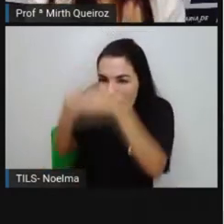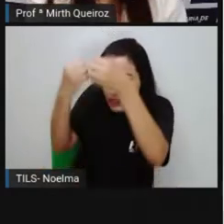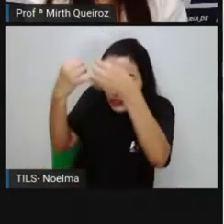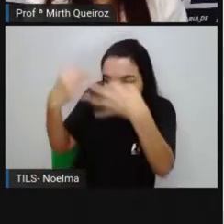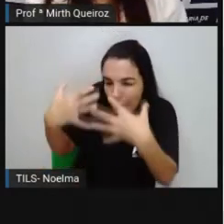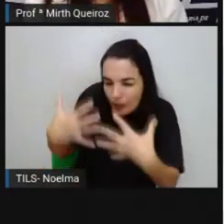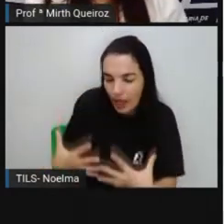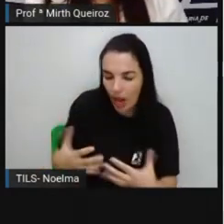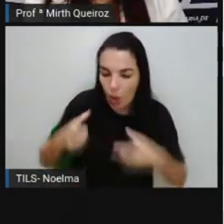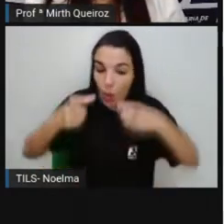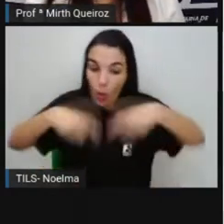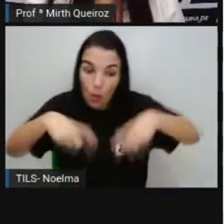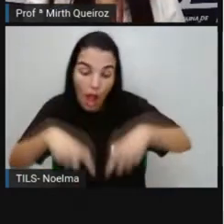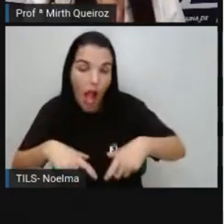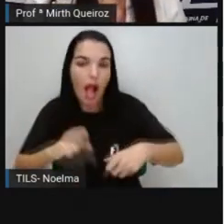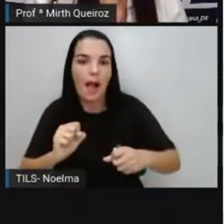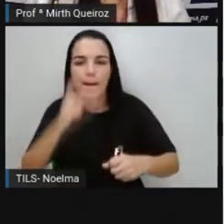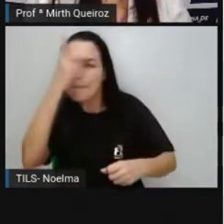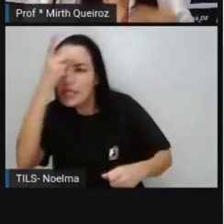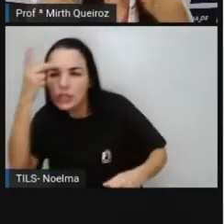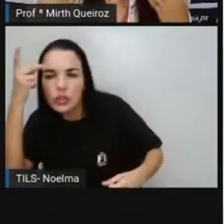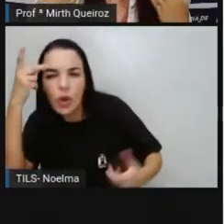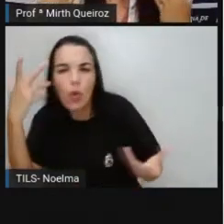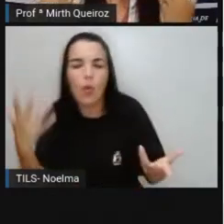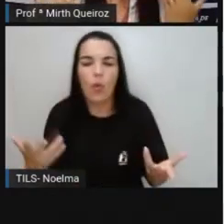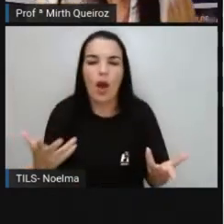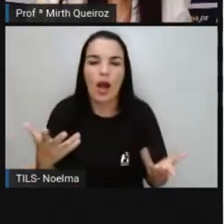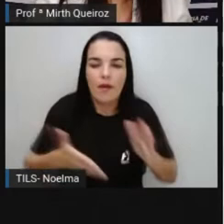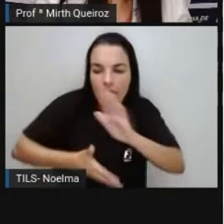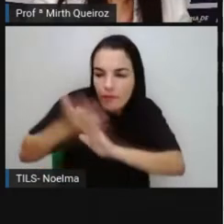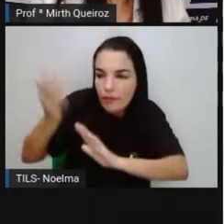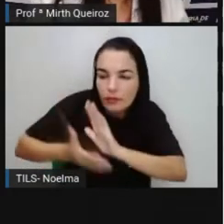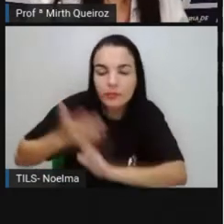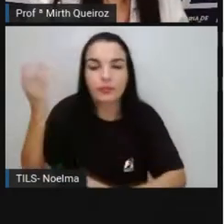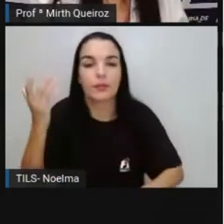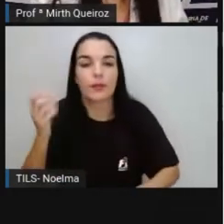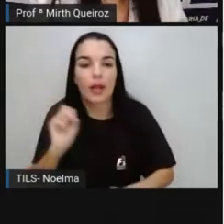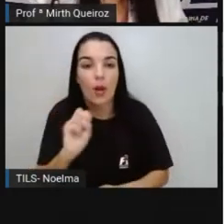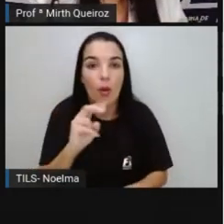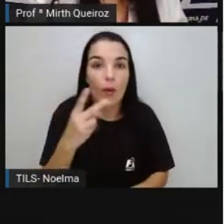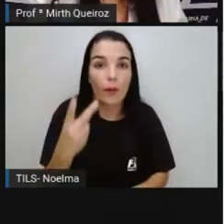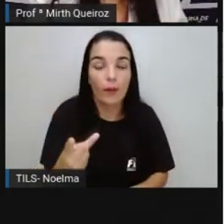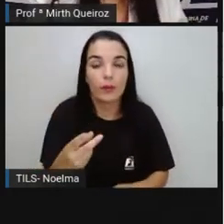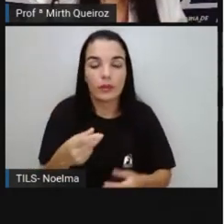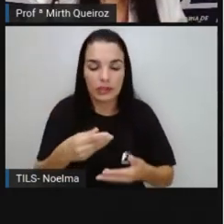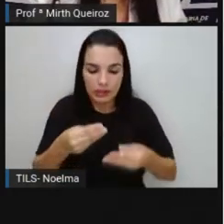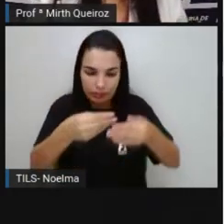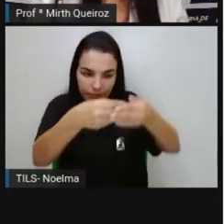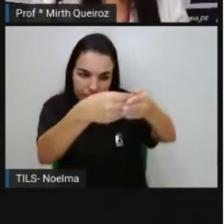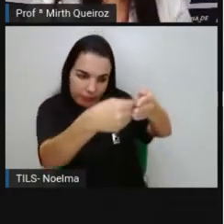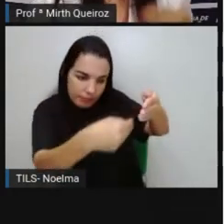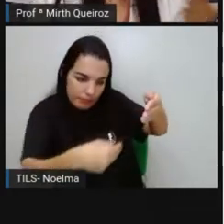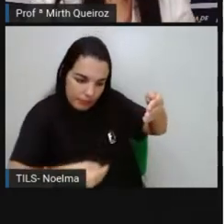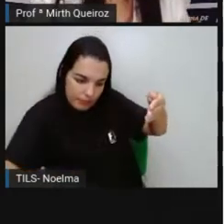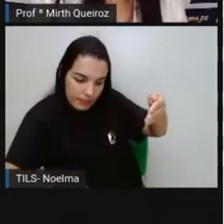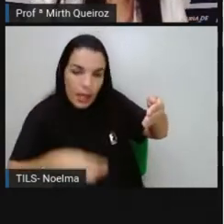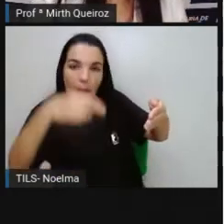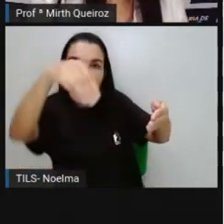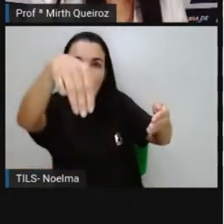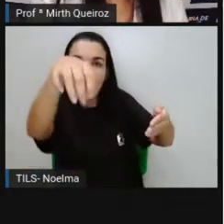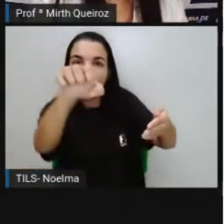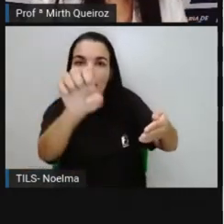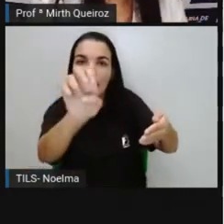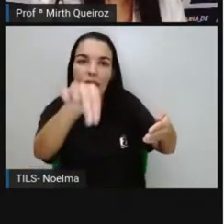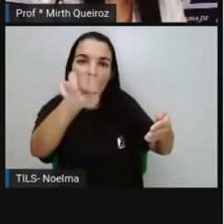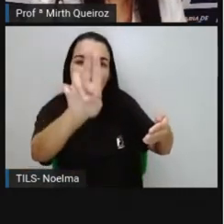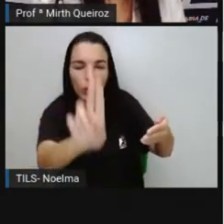descrever uma pessoa, ou ele vai descrever, nesse caso, o cardápio de